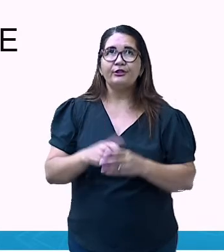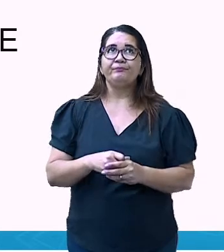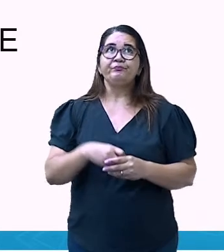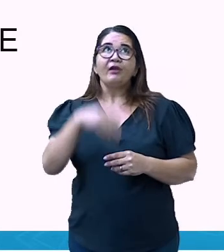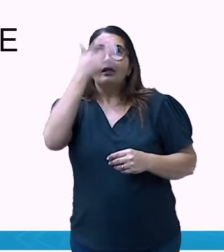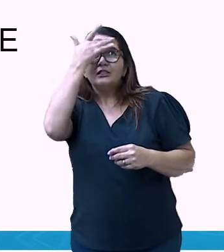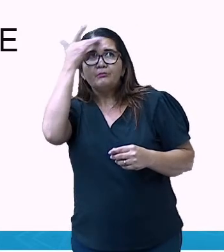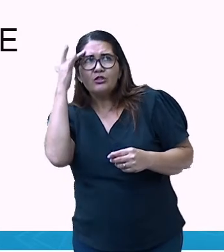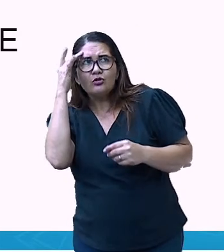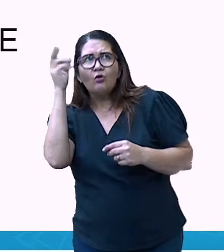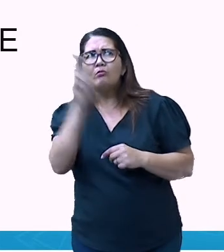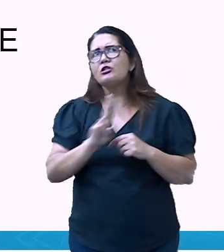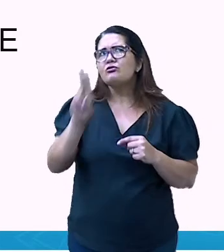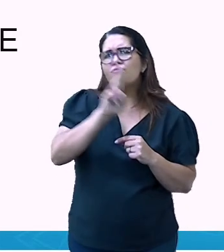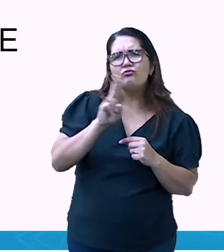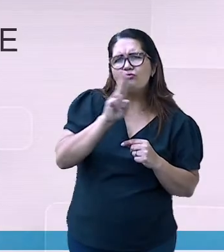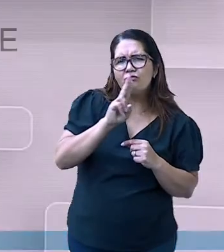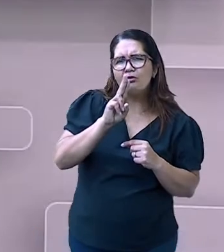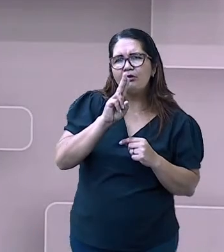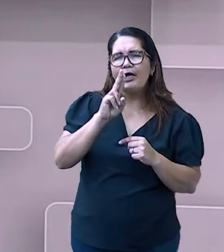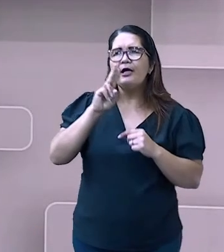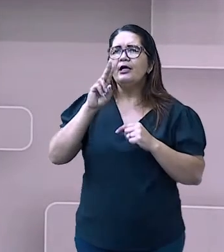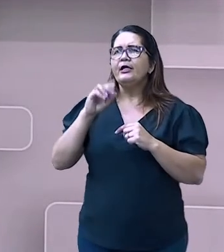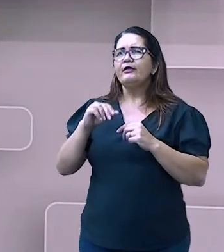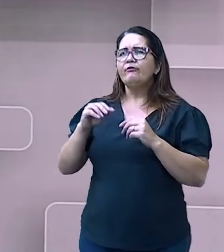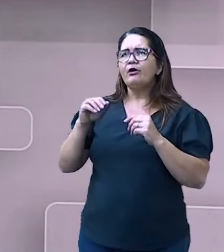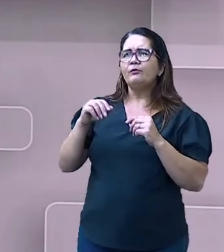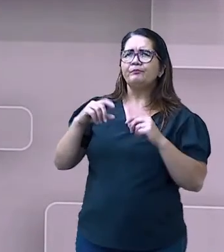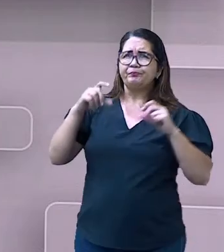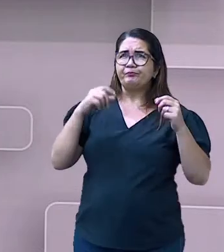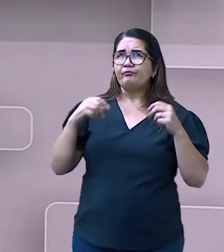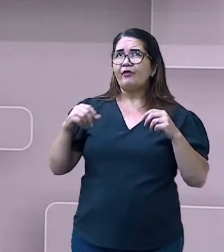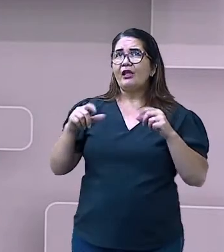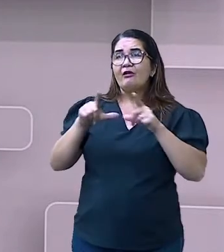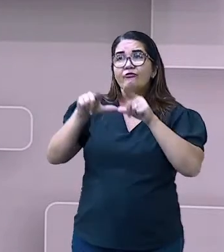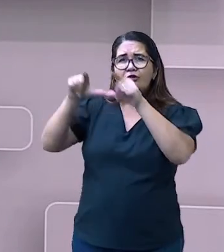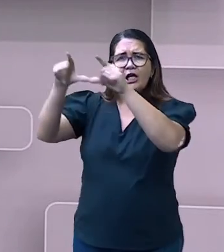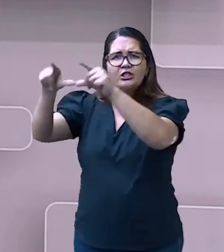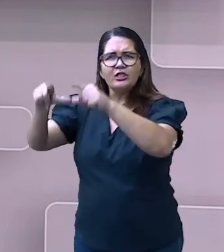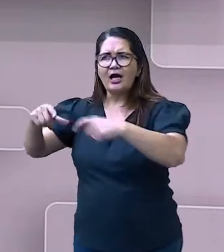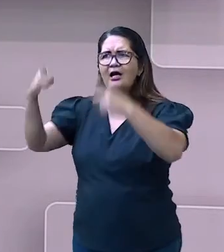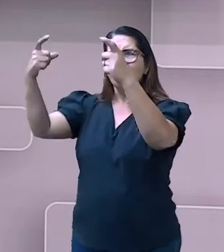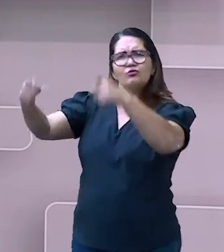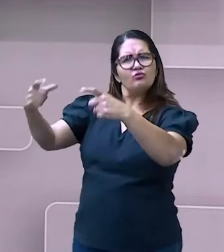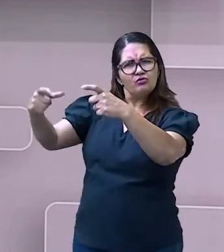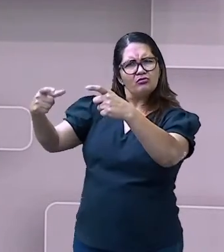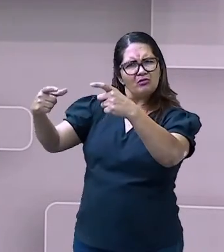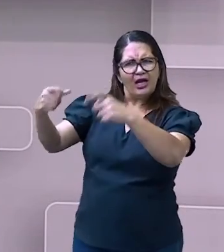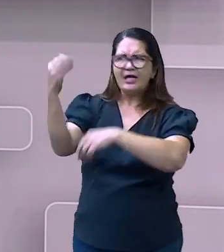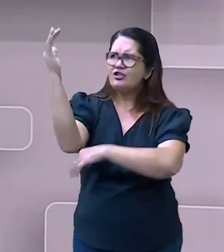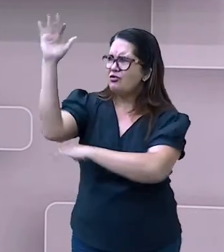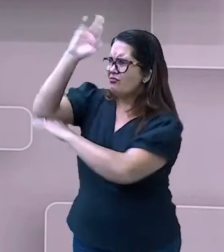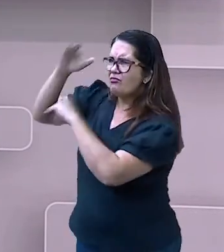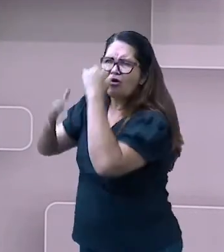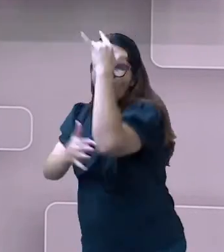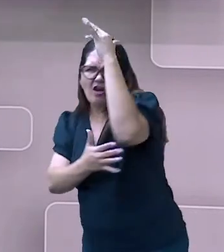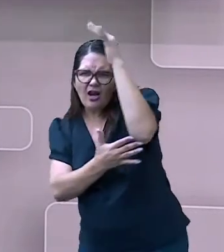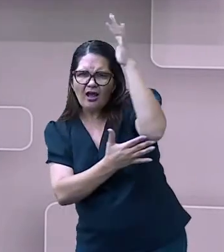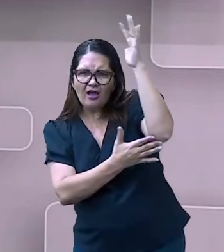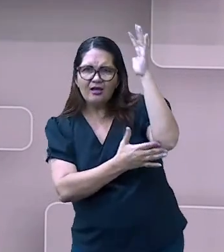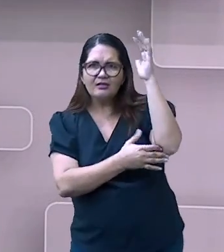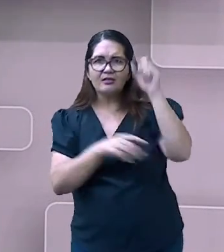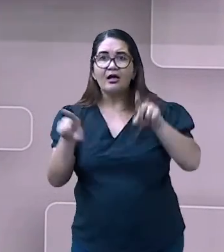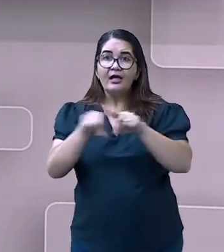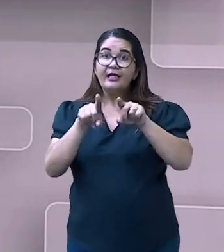iam desbravar ou conhecer desertos, né? O deserto, ele é uma porção de terra muito